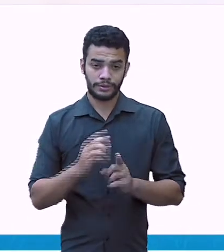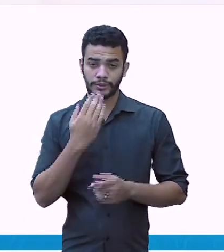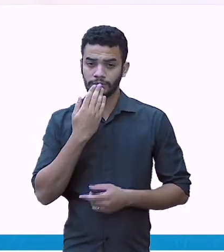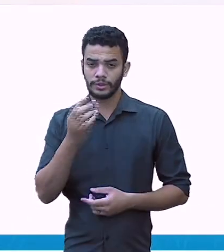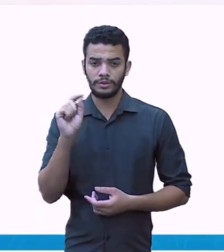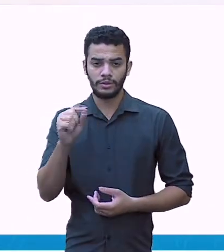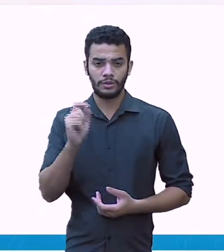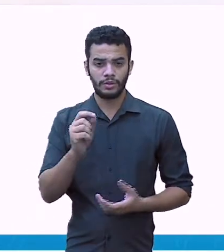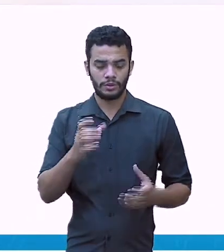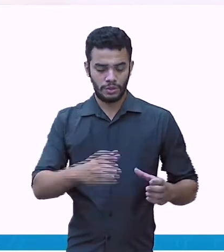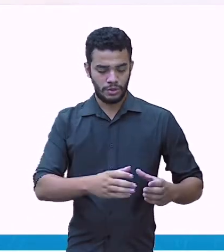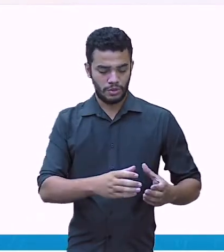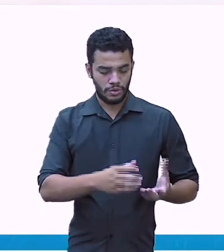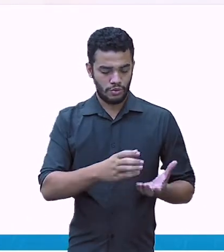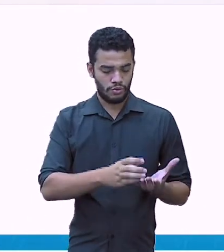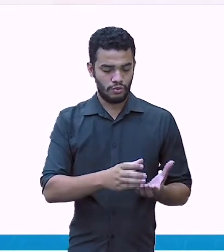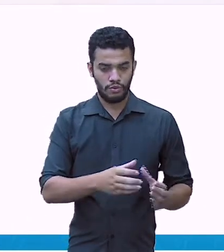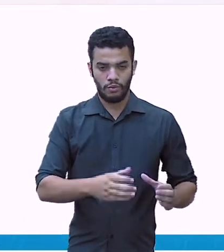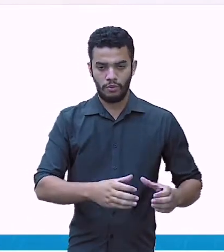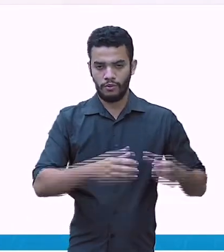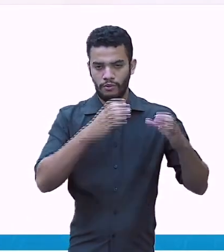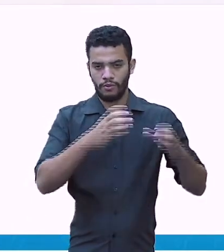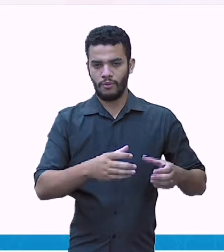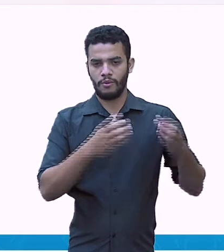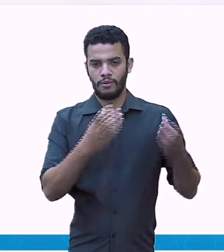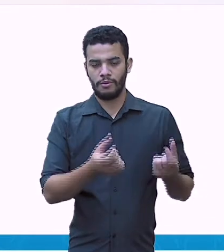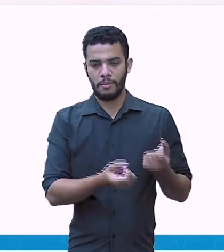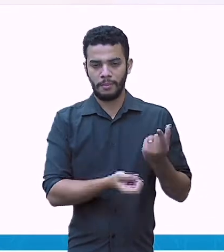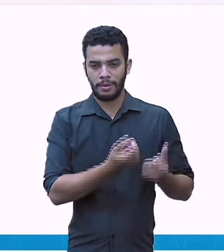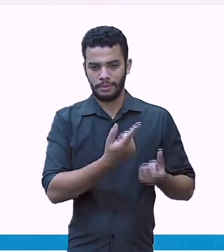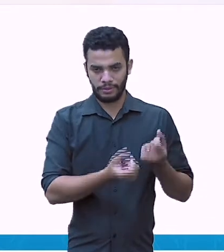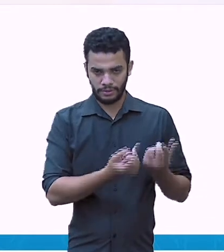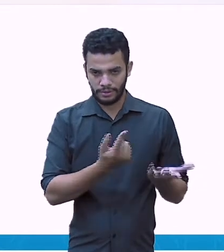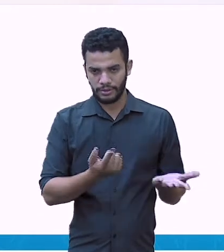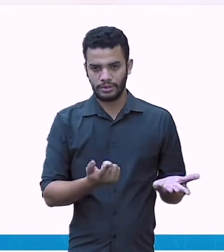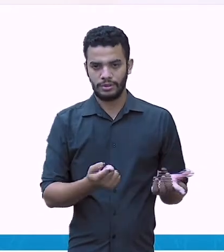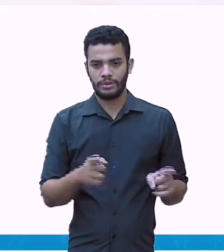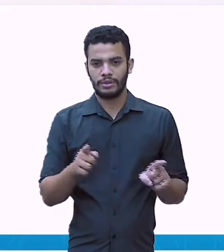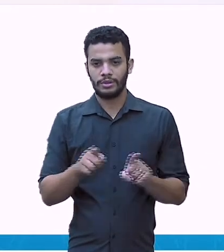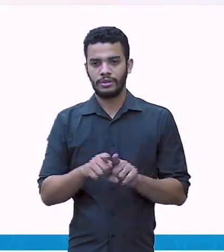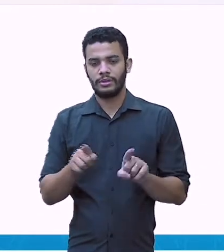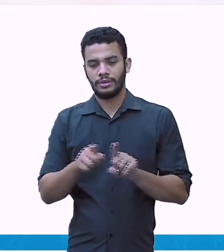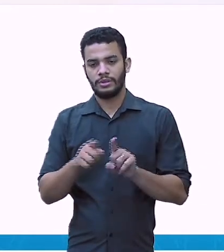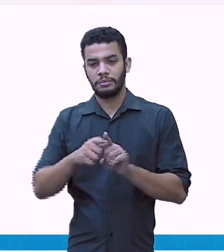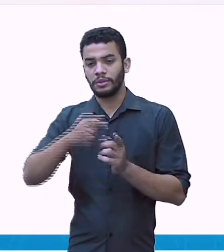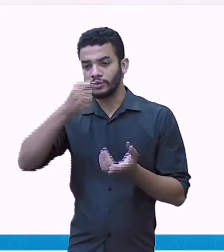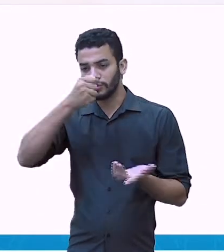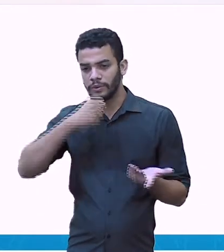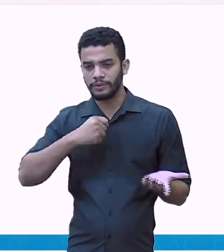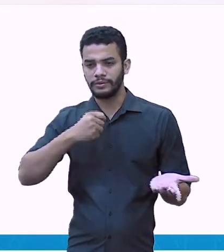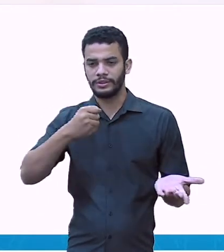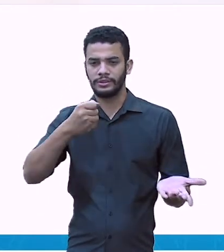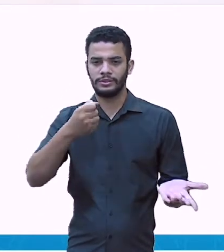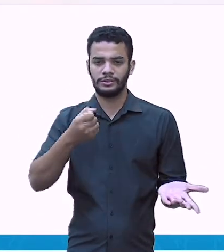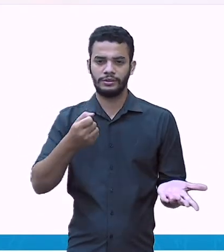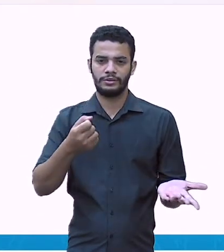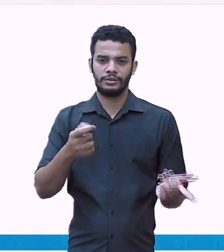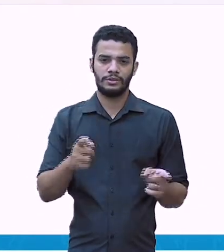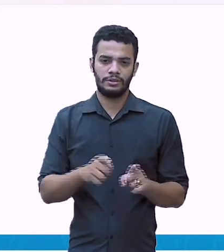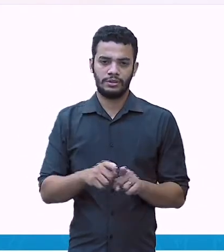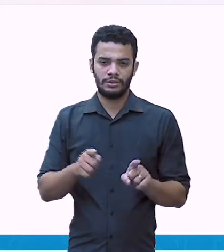Ele pediu um sorvete, olha, um sorvete e um